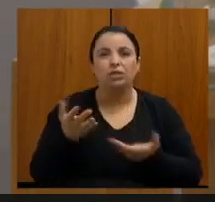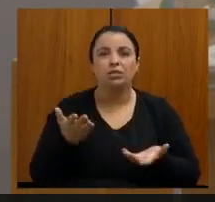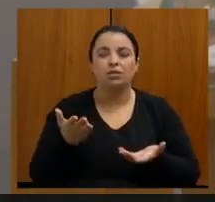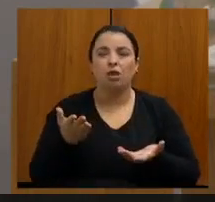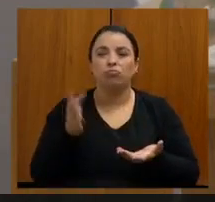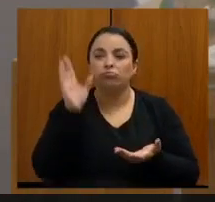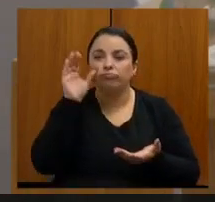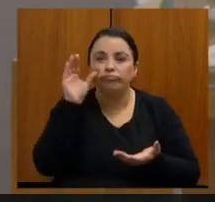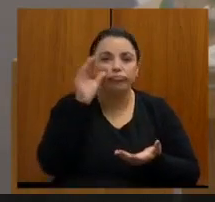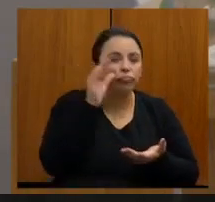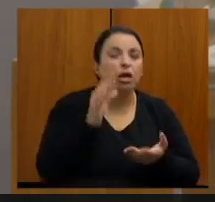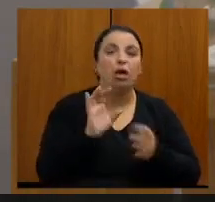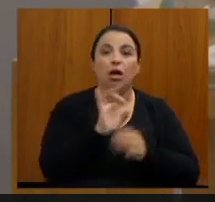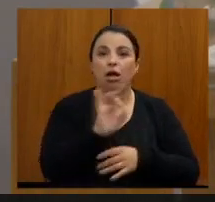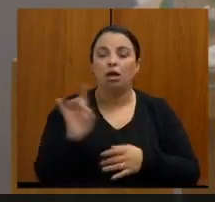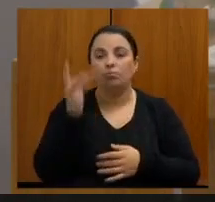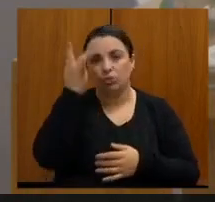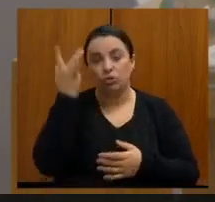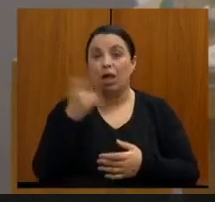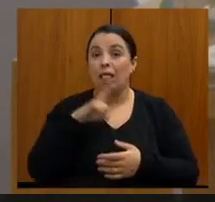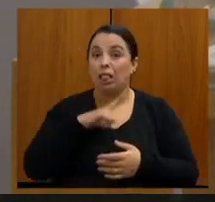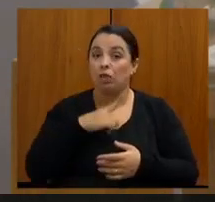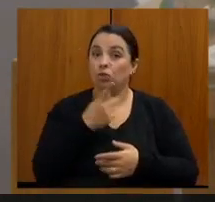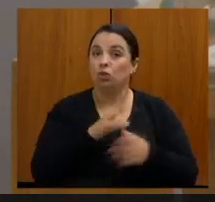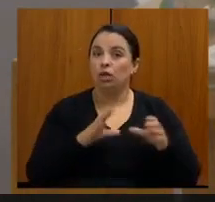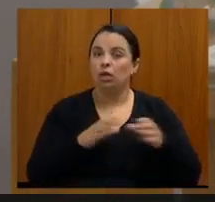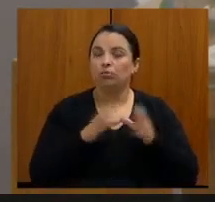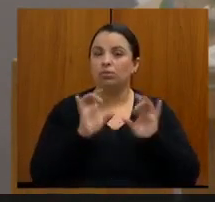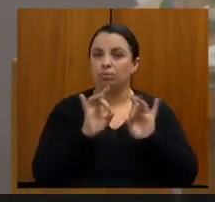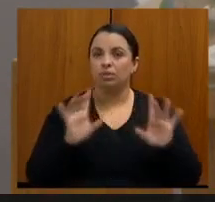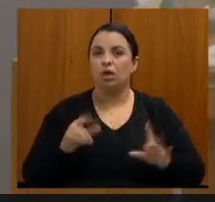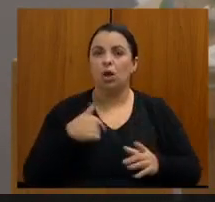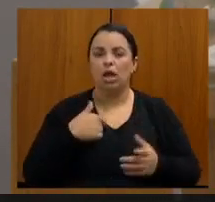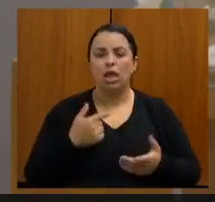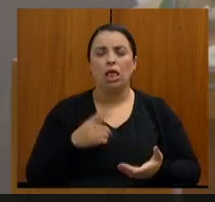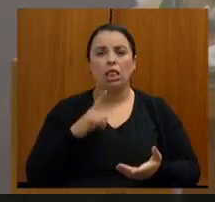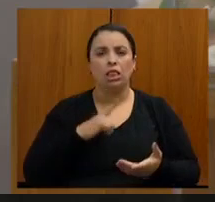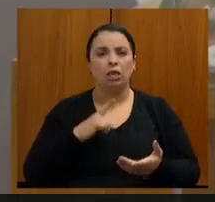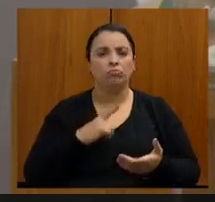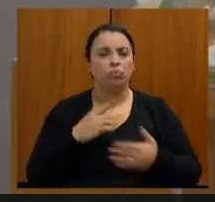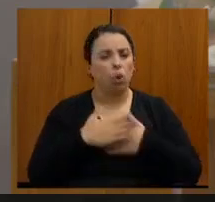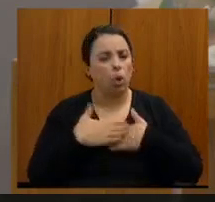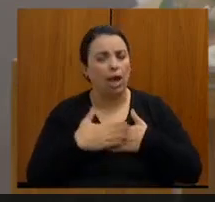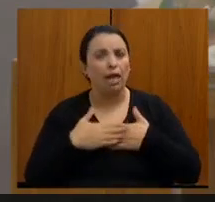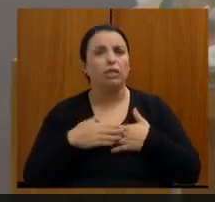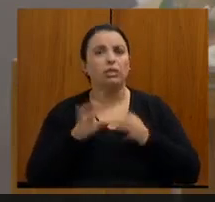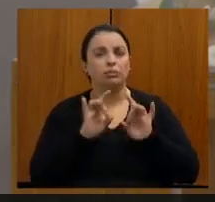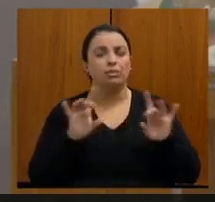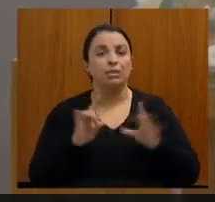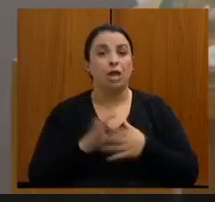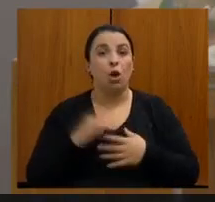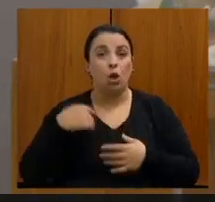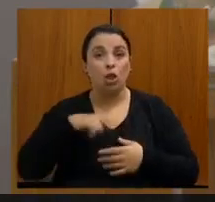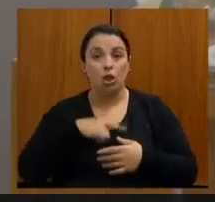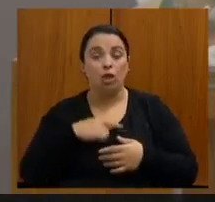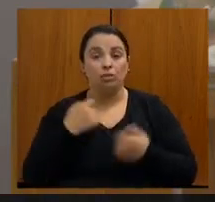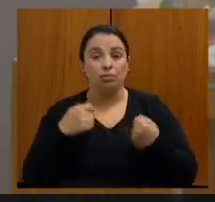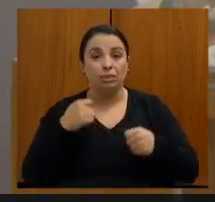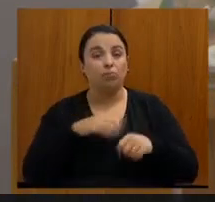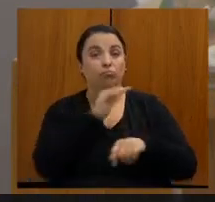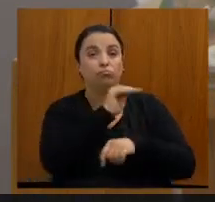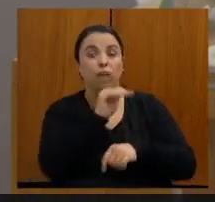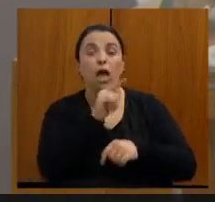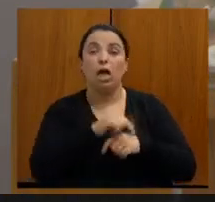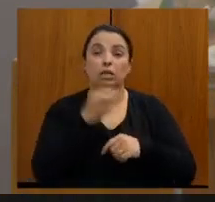especializada, ele trata com muito carinho, ele nos escuta sempre que precisa, os deputados recorrem a ele, ele está